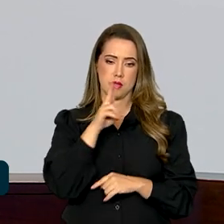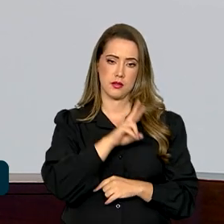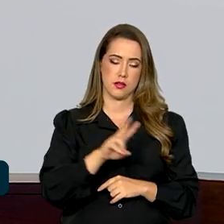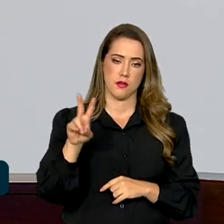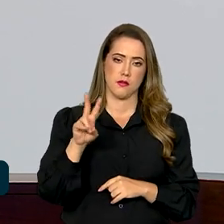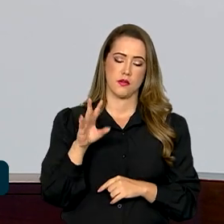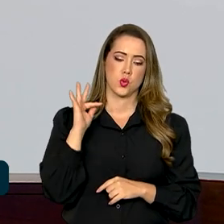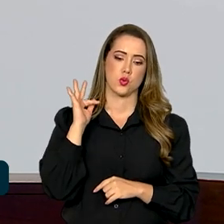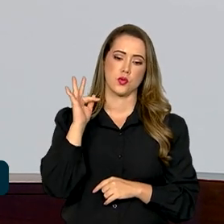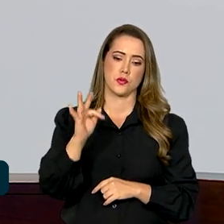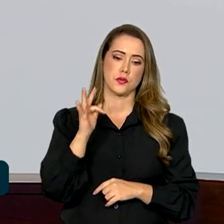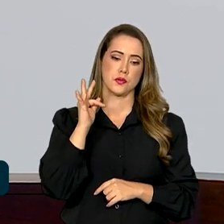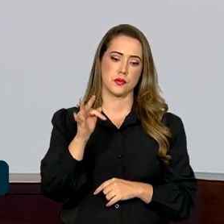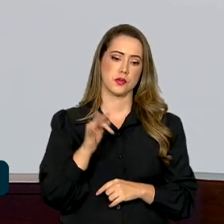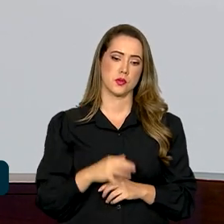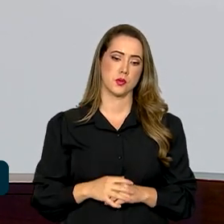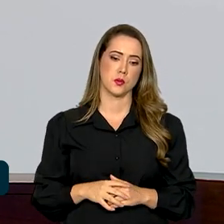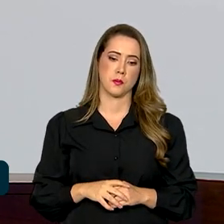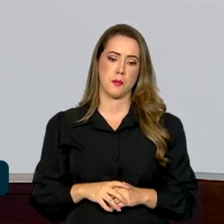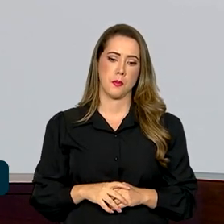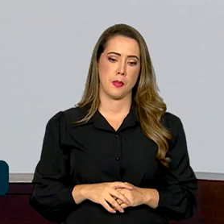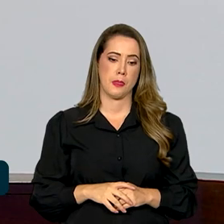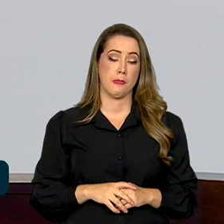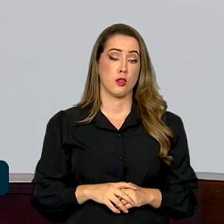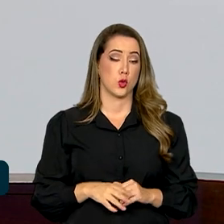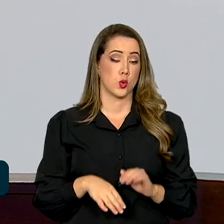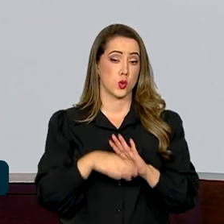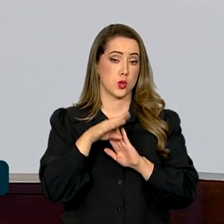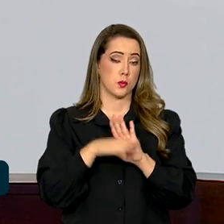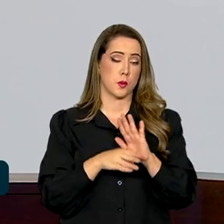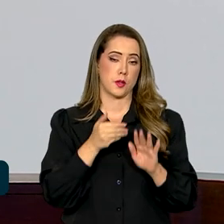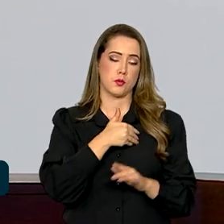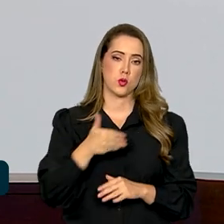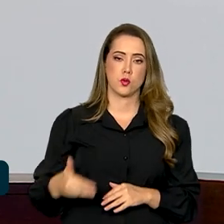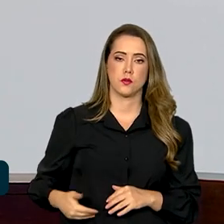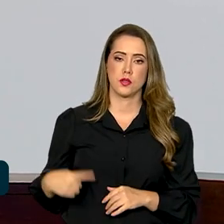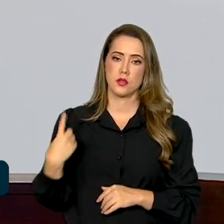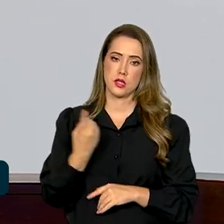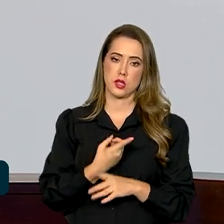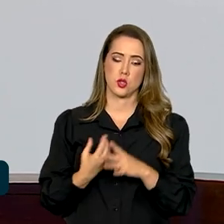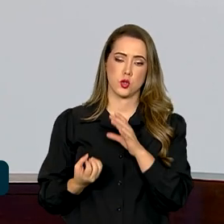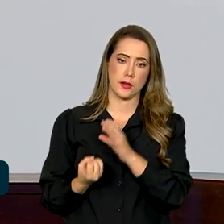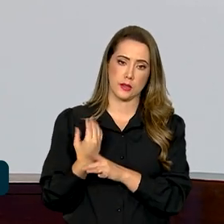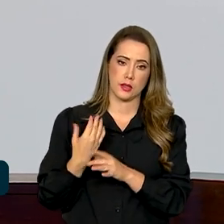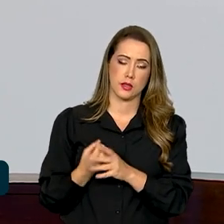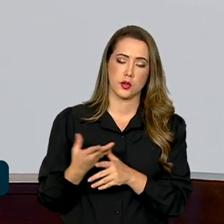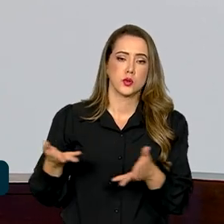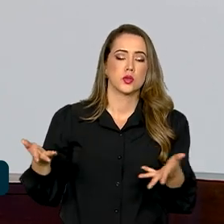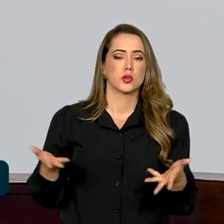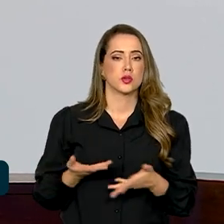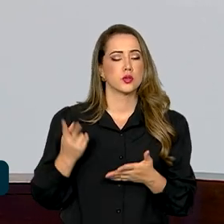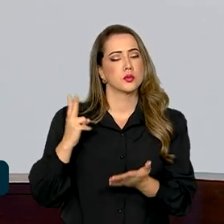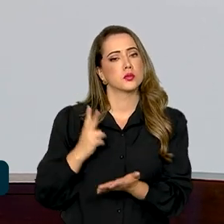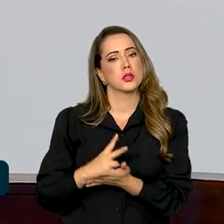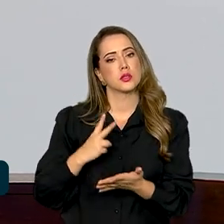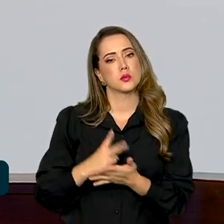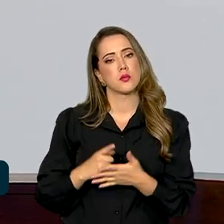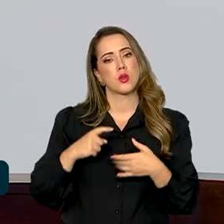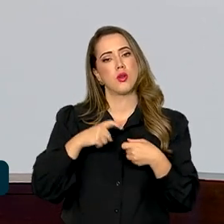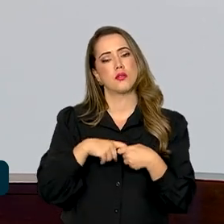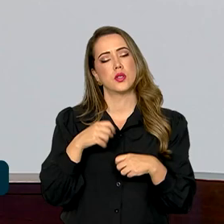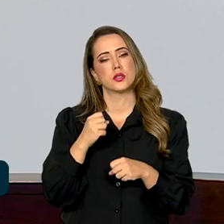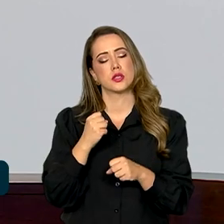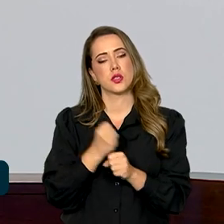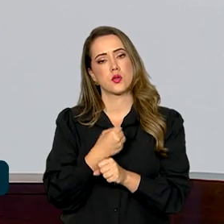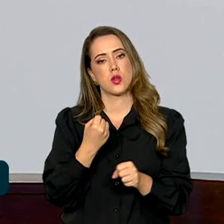os impactos dos programas de governo que nós estamos implementando, mesmo a retomada das